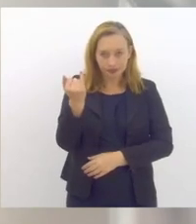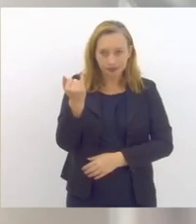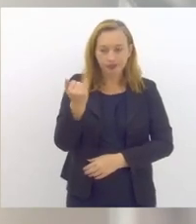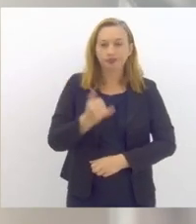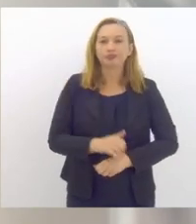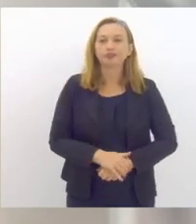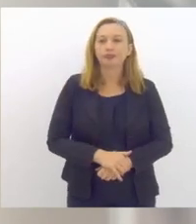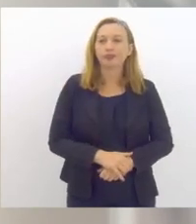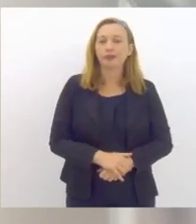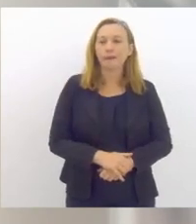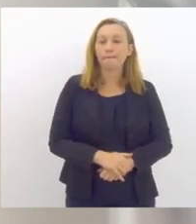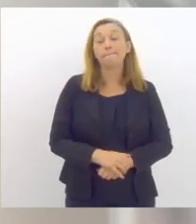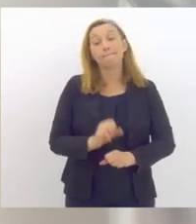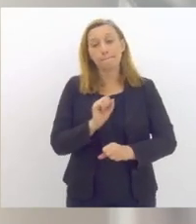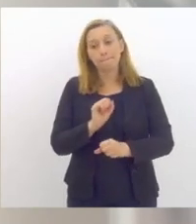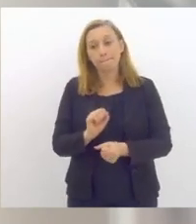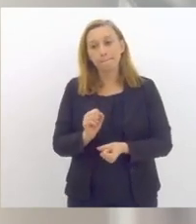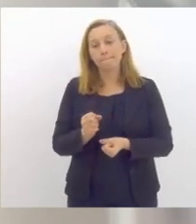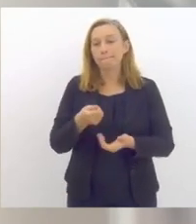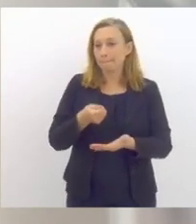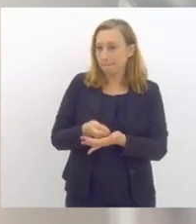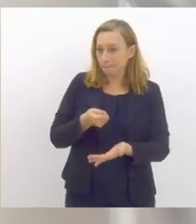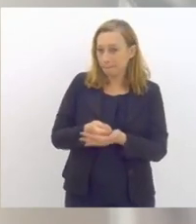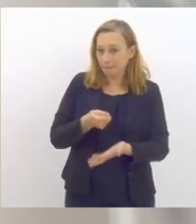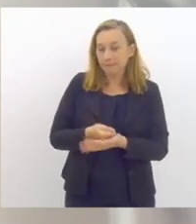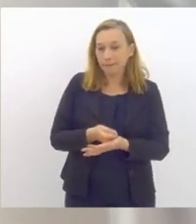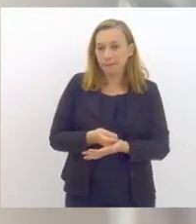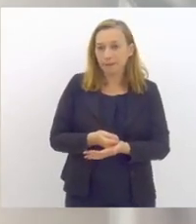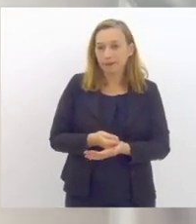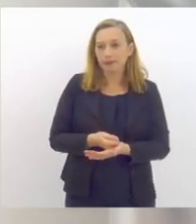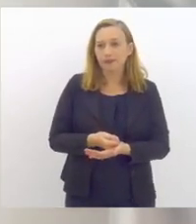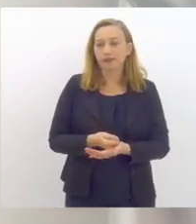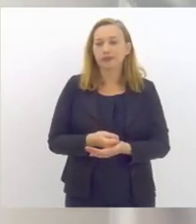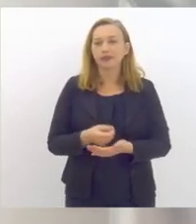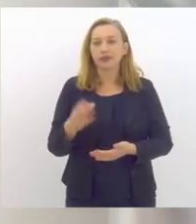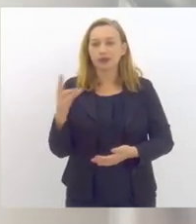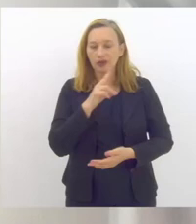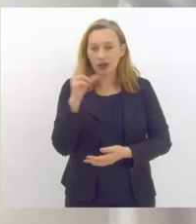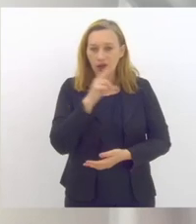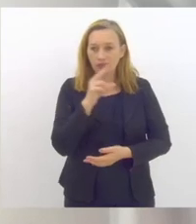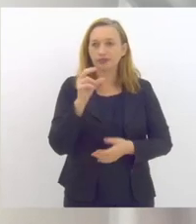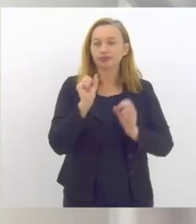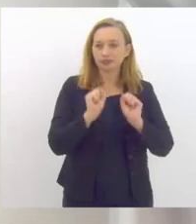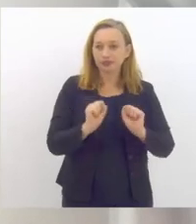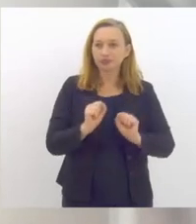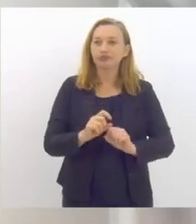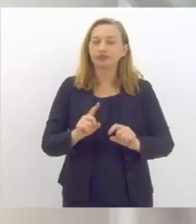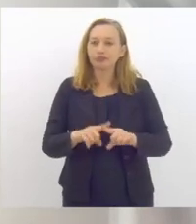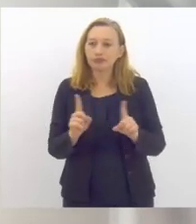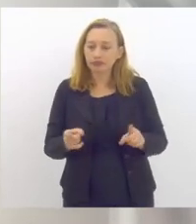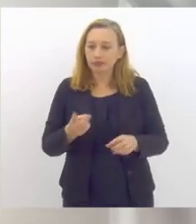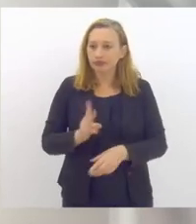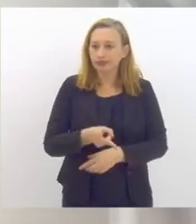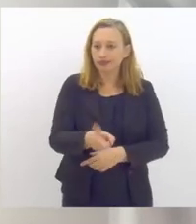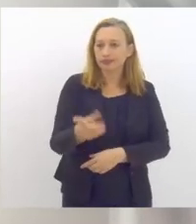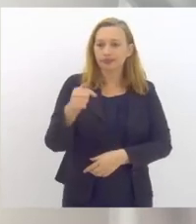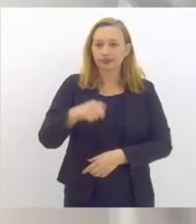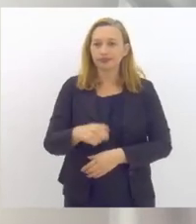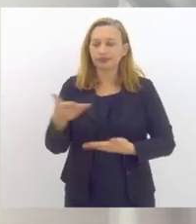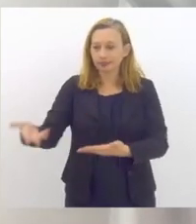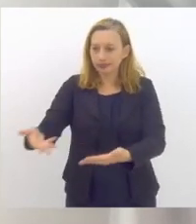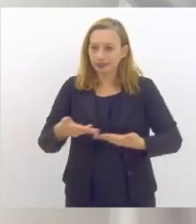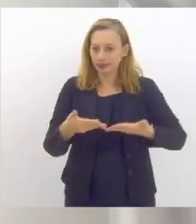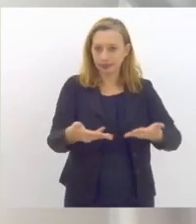gente espera e tem cobrado que se dê de forma mais imediata possível. Mas, dando continuidade aqui aos nossos